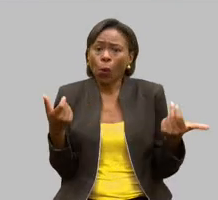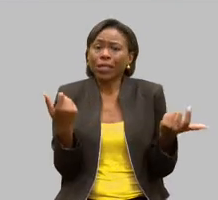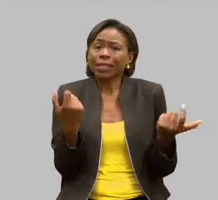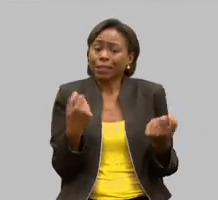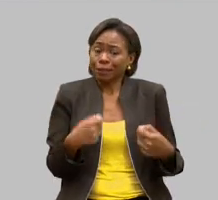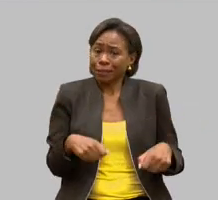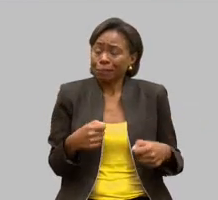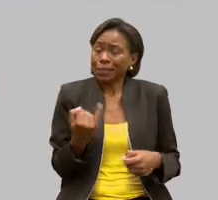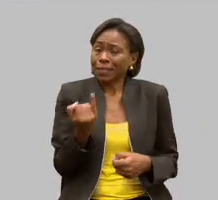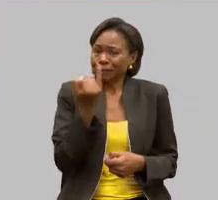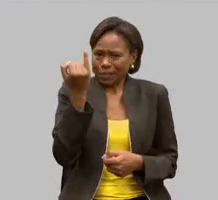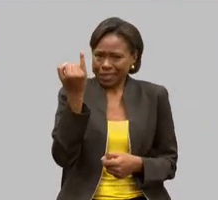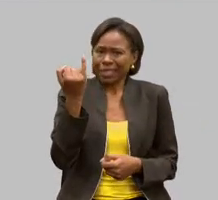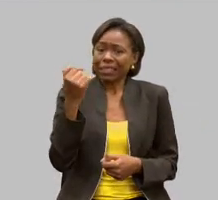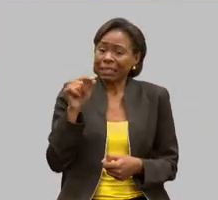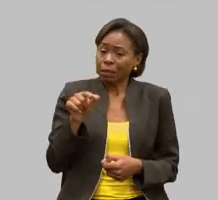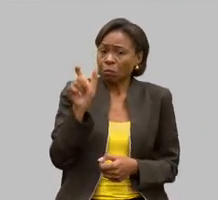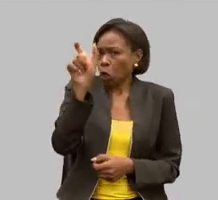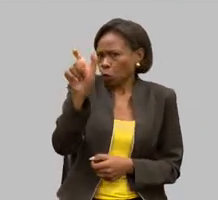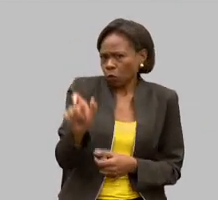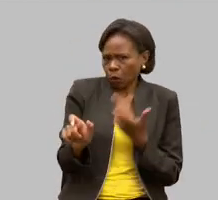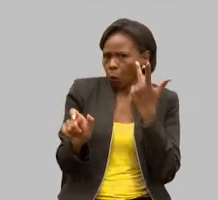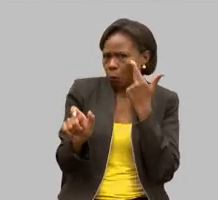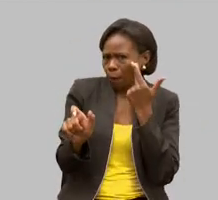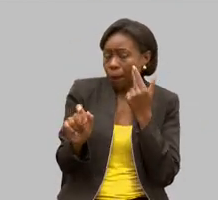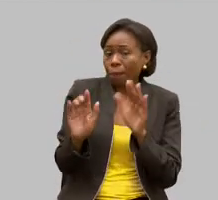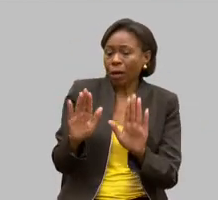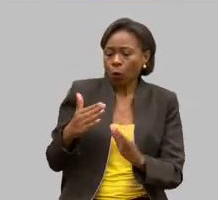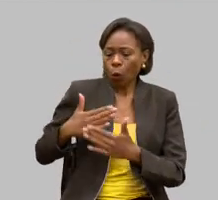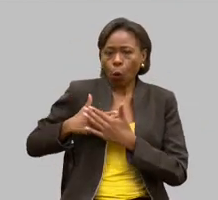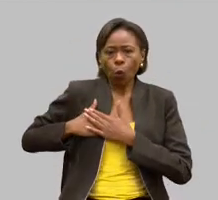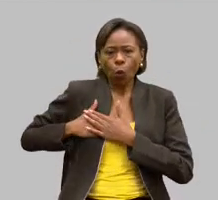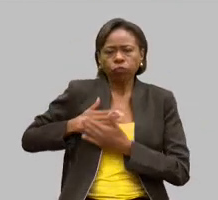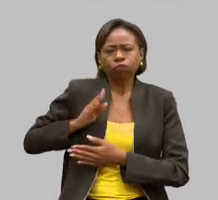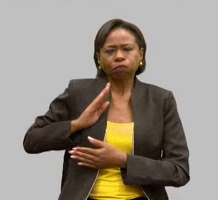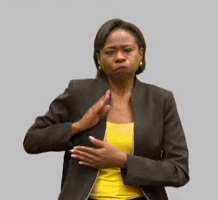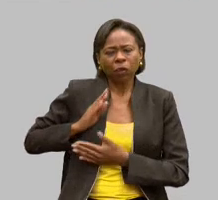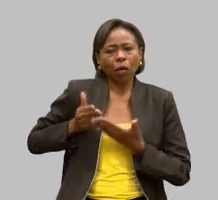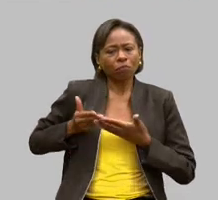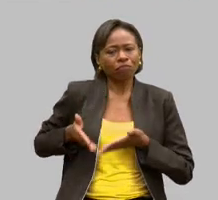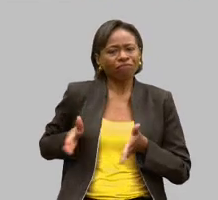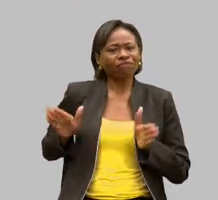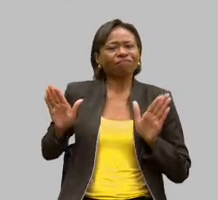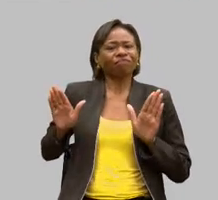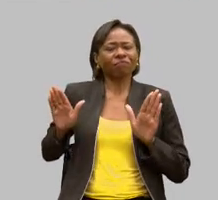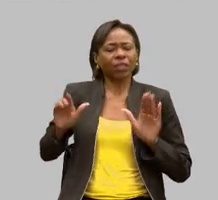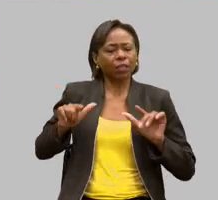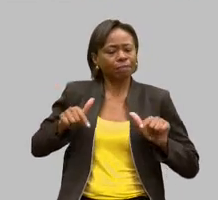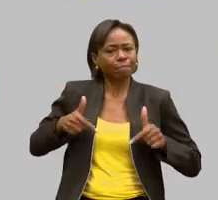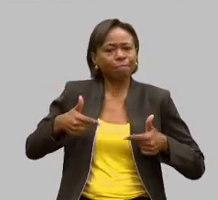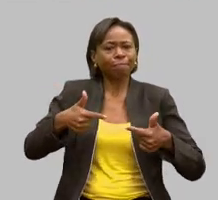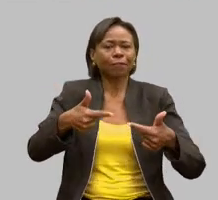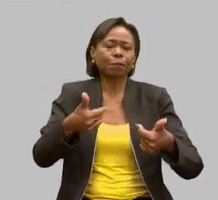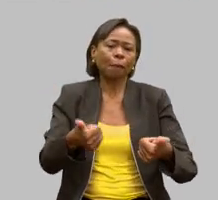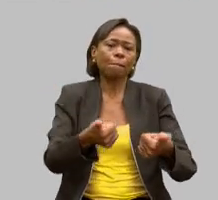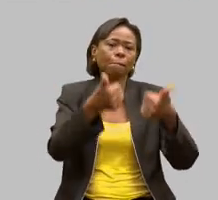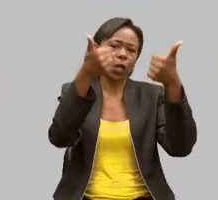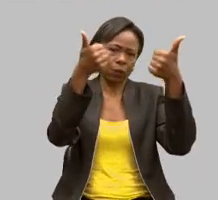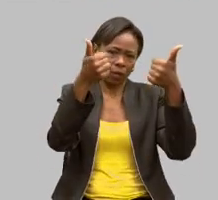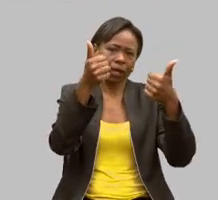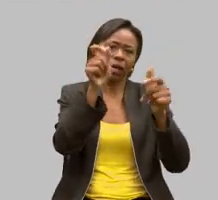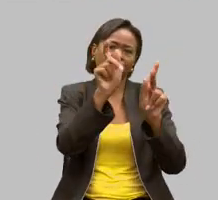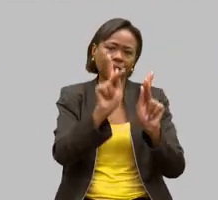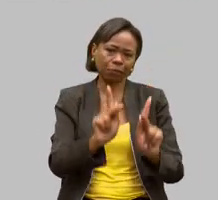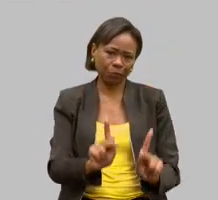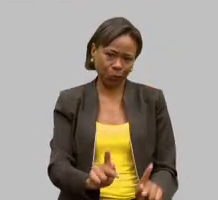extraordinários, que se dedicam de forma altruísta para melhorar a vida dos outros. Nesse momento, amigos e